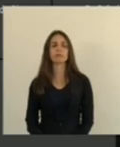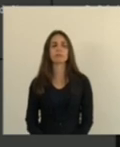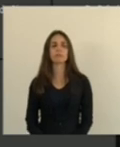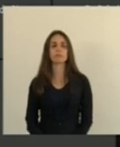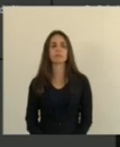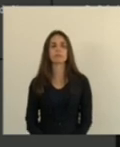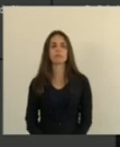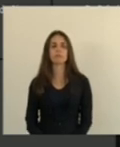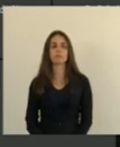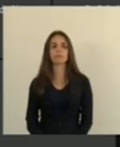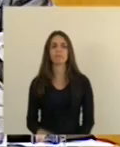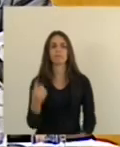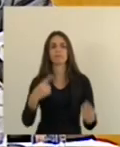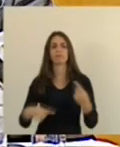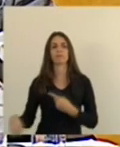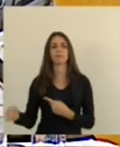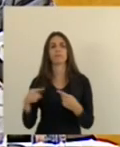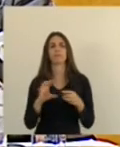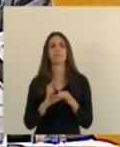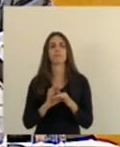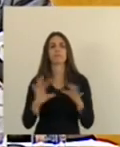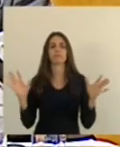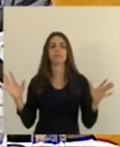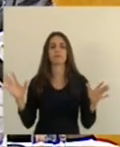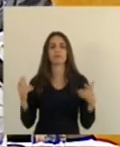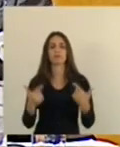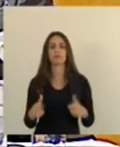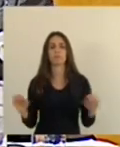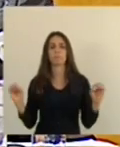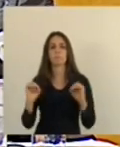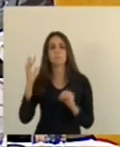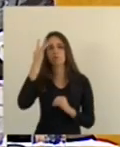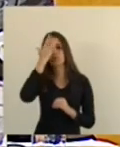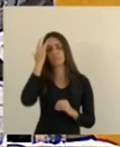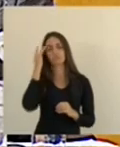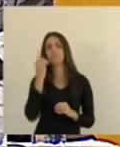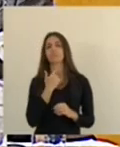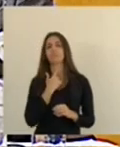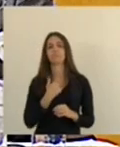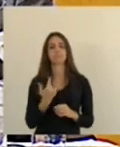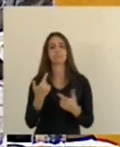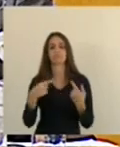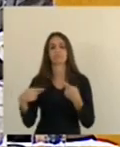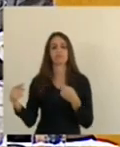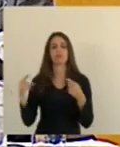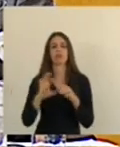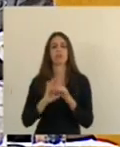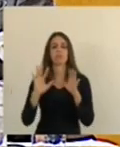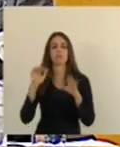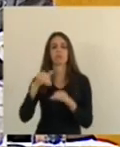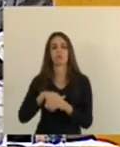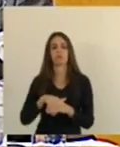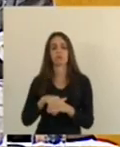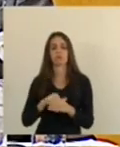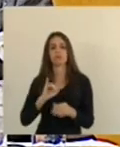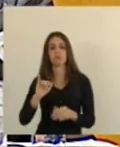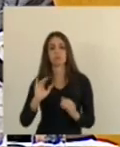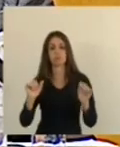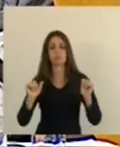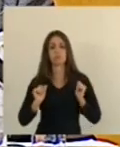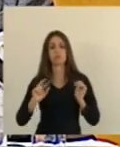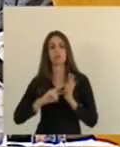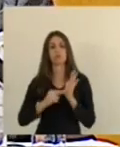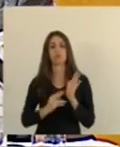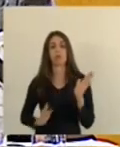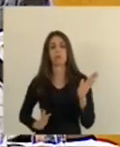em discussão não havendo quem queira discutir em votação deputados que aprovam permaneça como estão